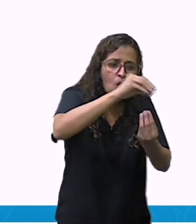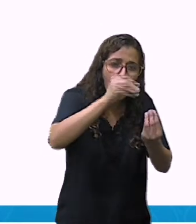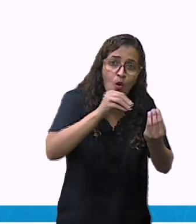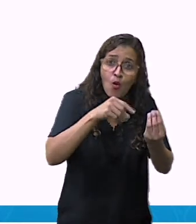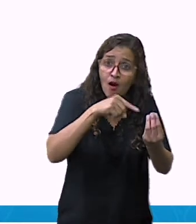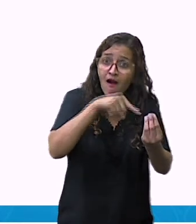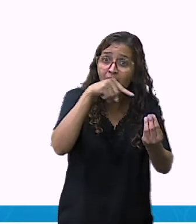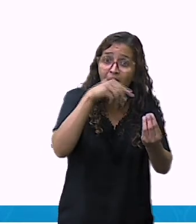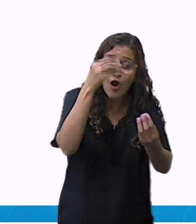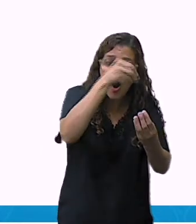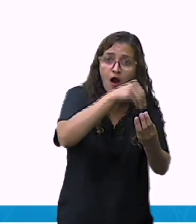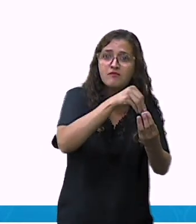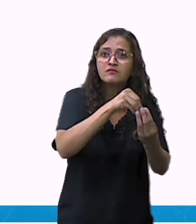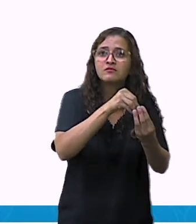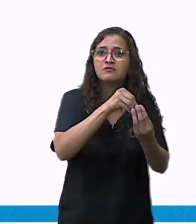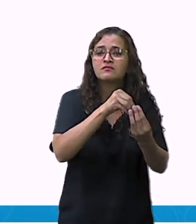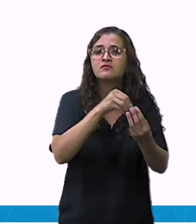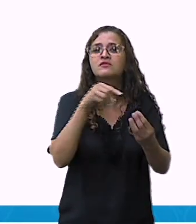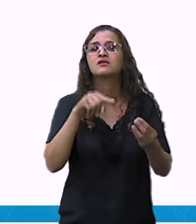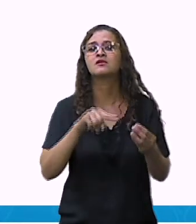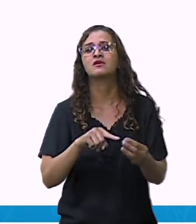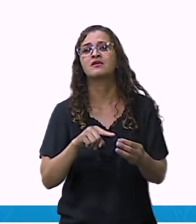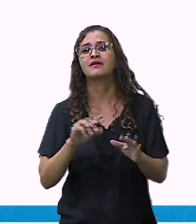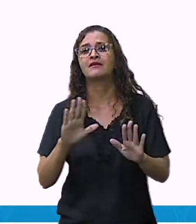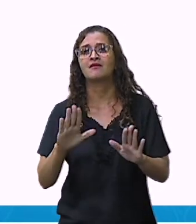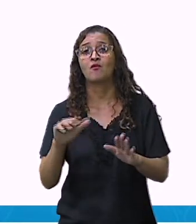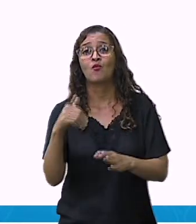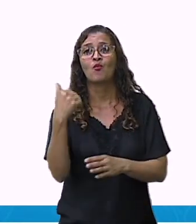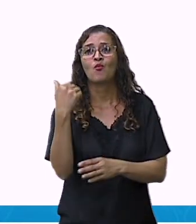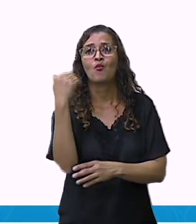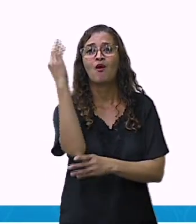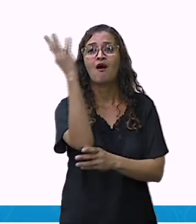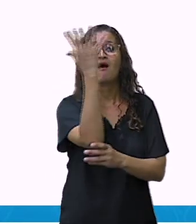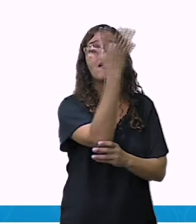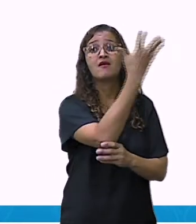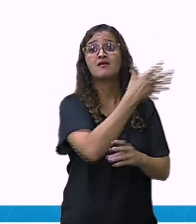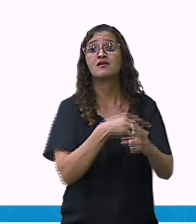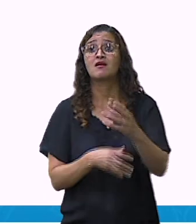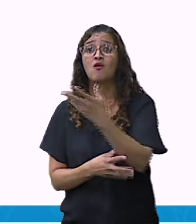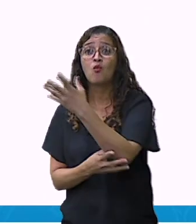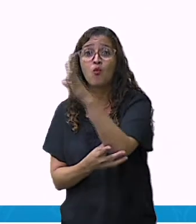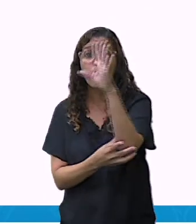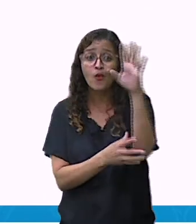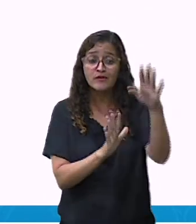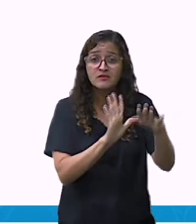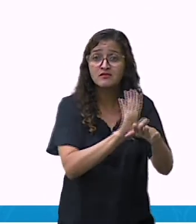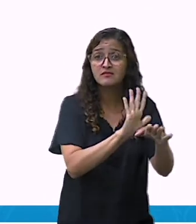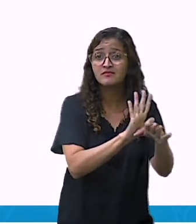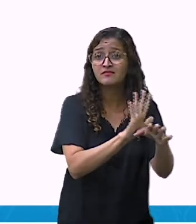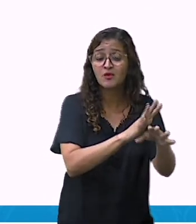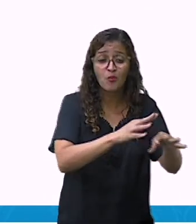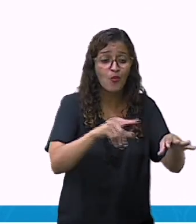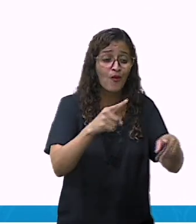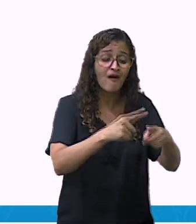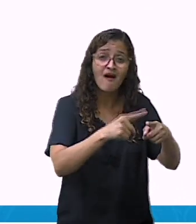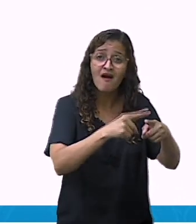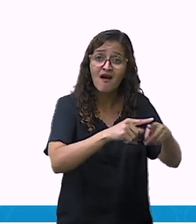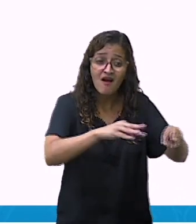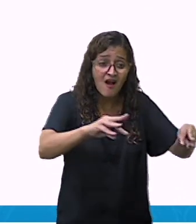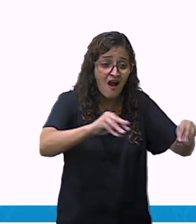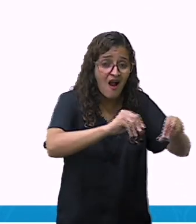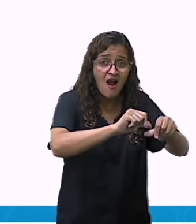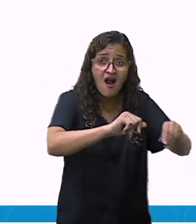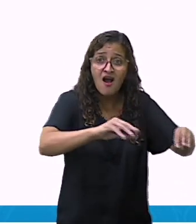e vão estar ajudando a natureza. Porque aquela terra que tem fungos e bactérias, ela é uma terra ideal